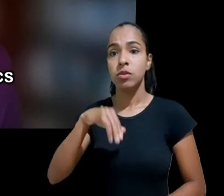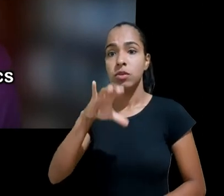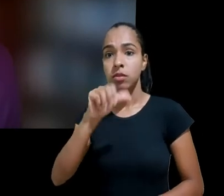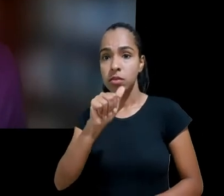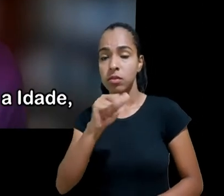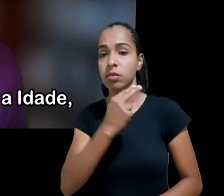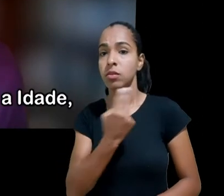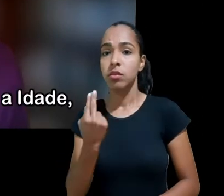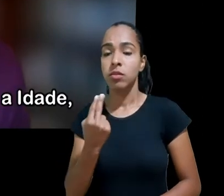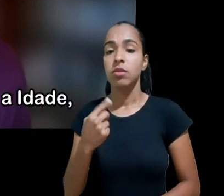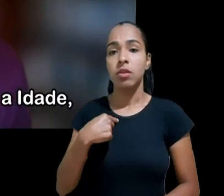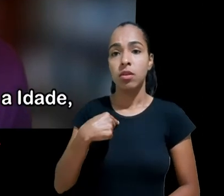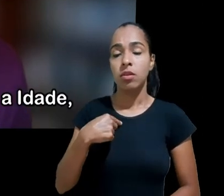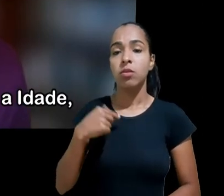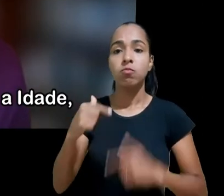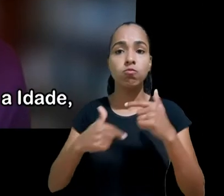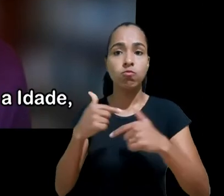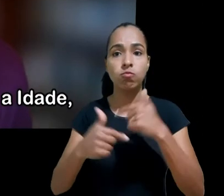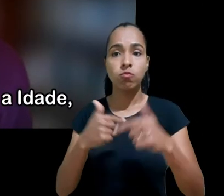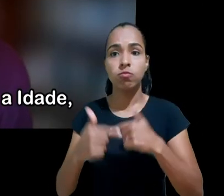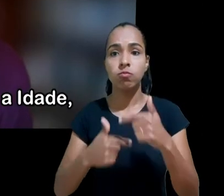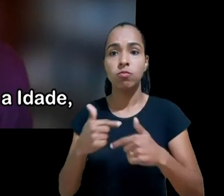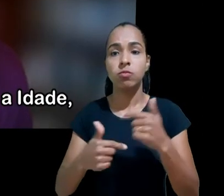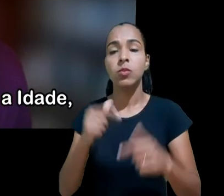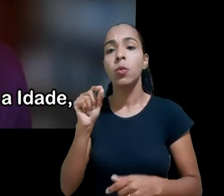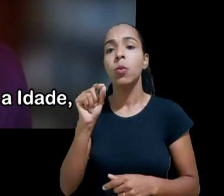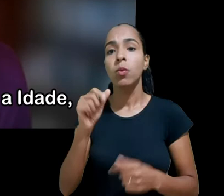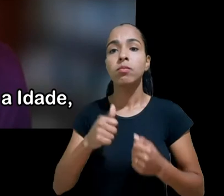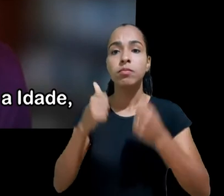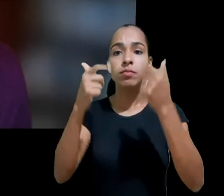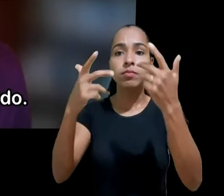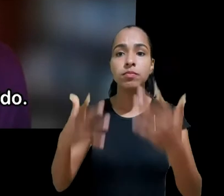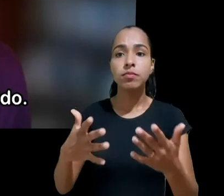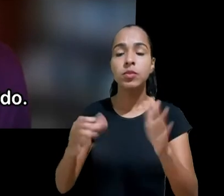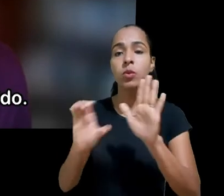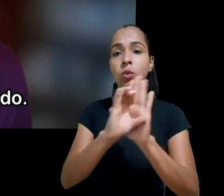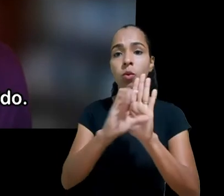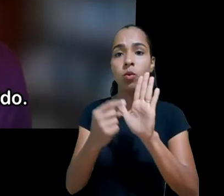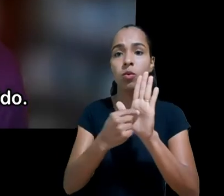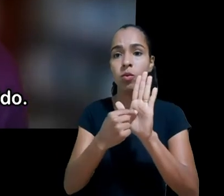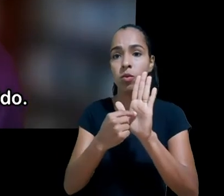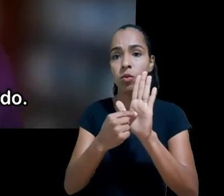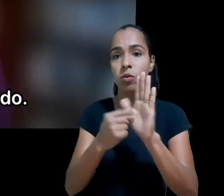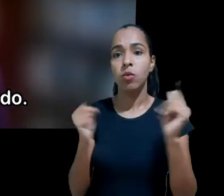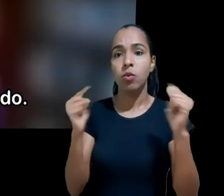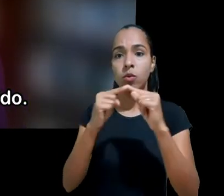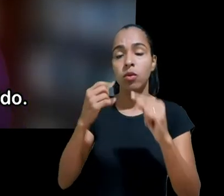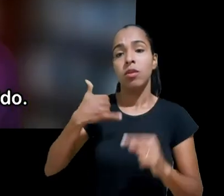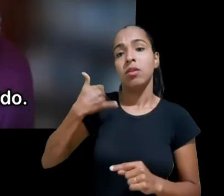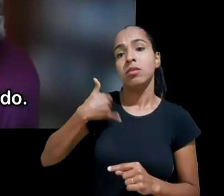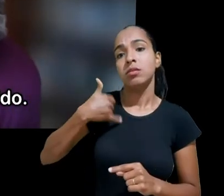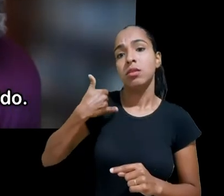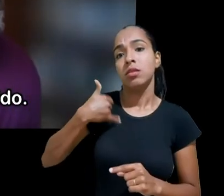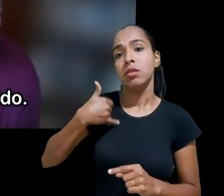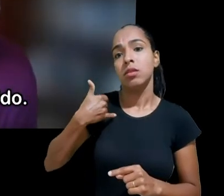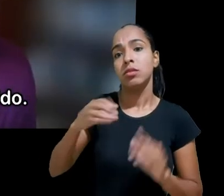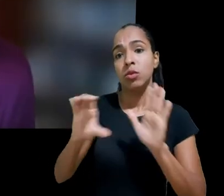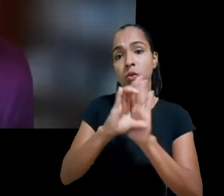e vou falar sobre o código de design apropriado para a idade também conhecido como o código da criança do Reino Unido